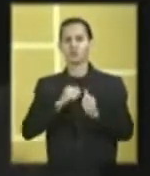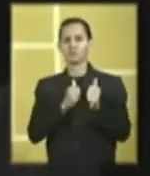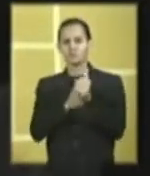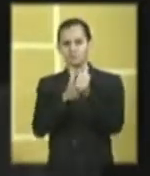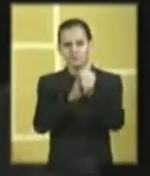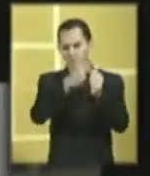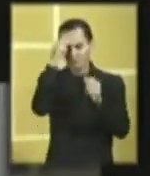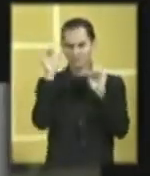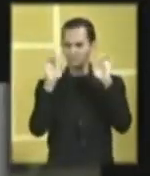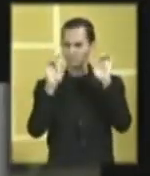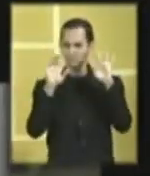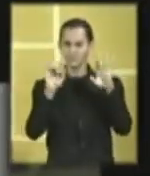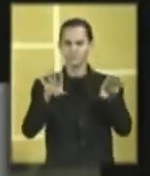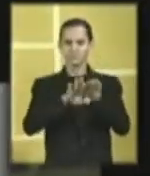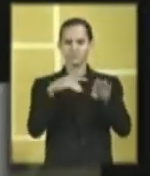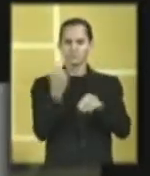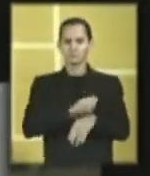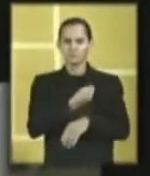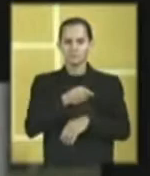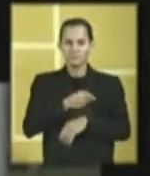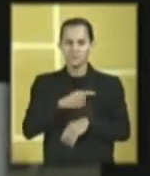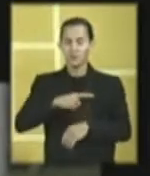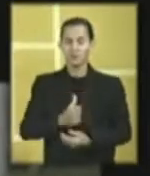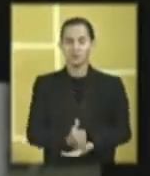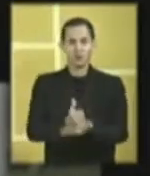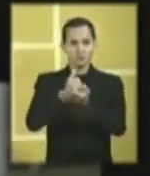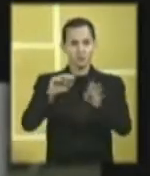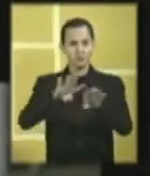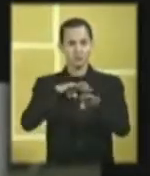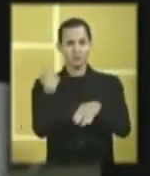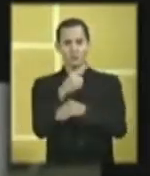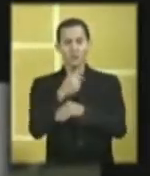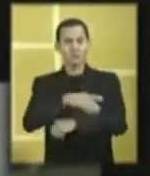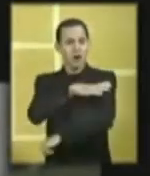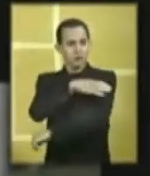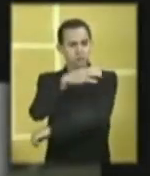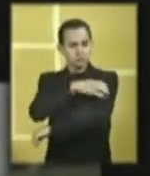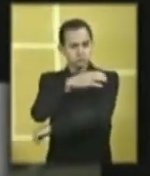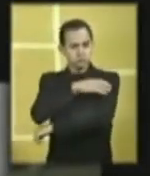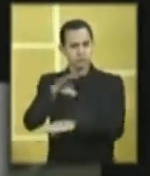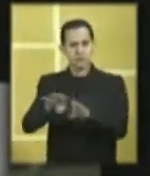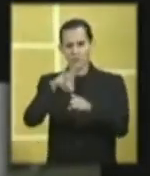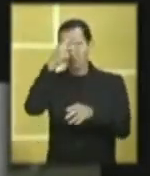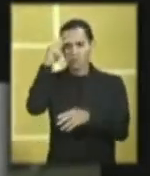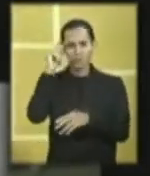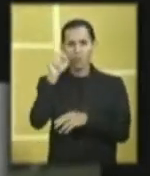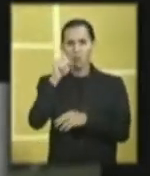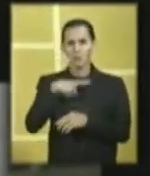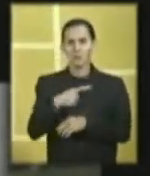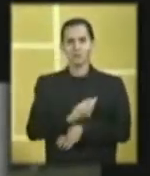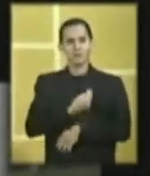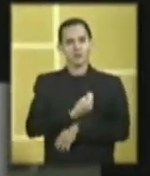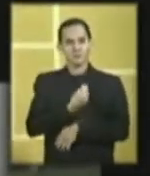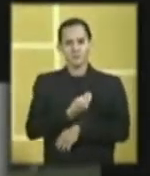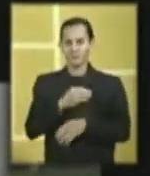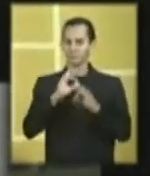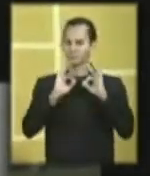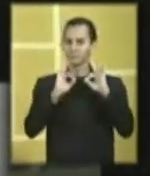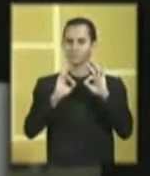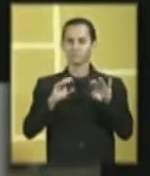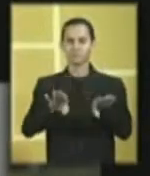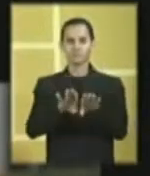acompanhamento especializado. A gente está aqui para dar um apoio, a gente afere a pressão das pessoas que estão na vida ativa